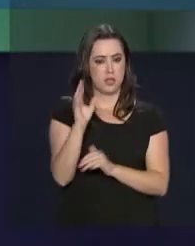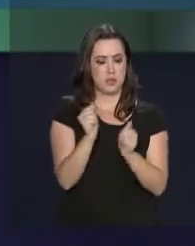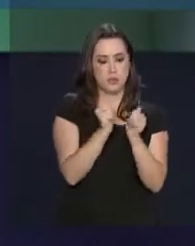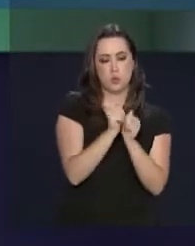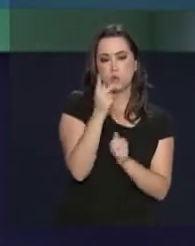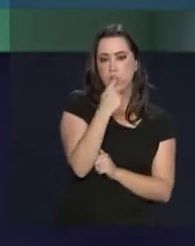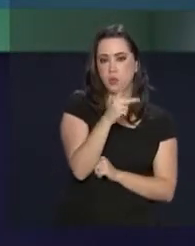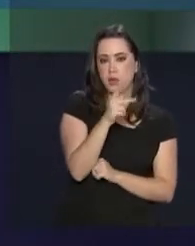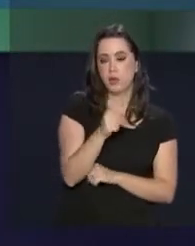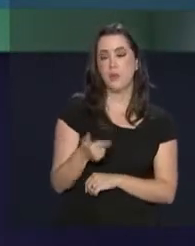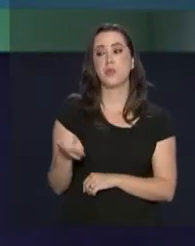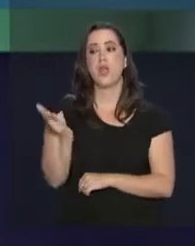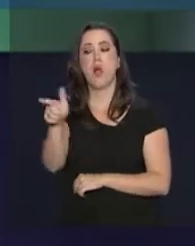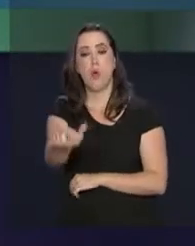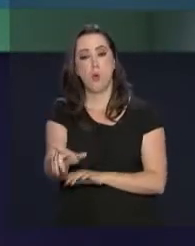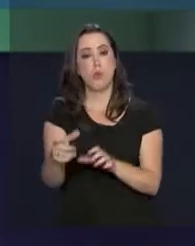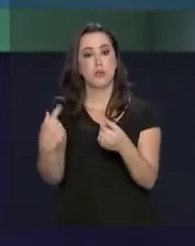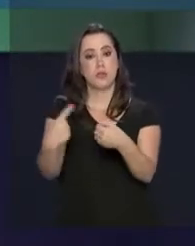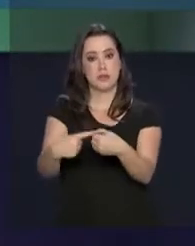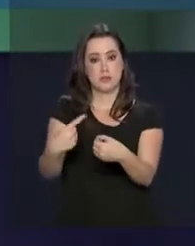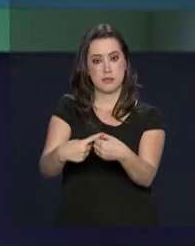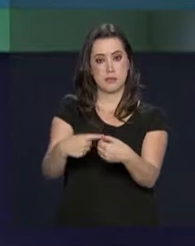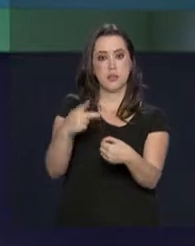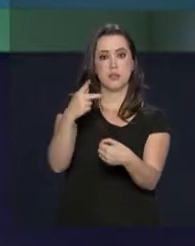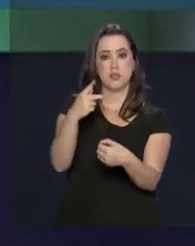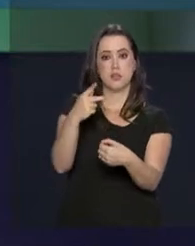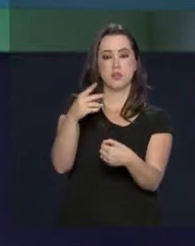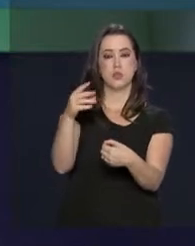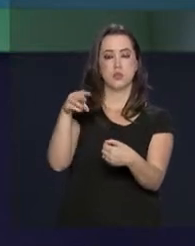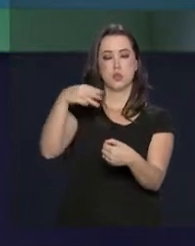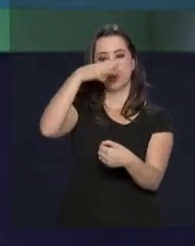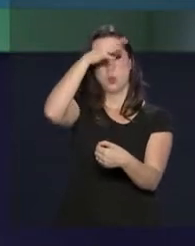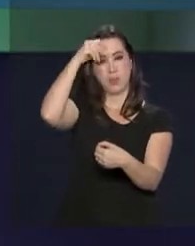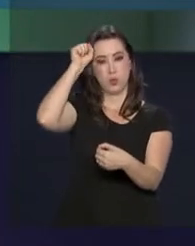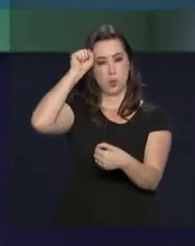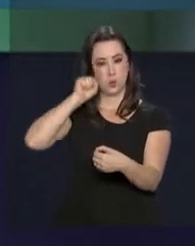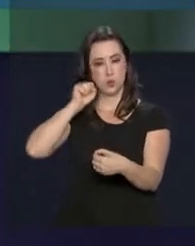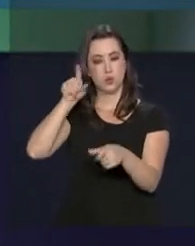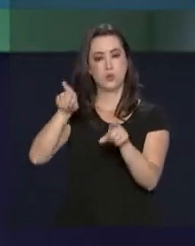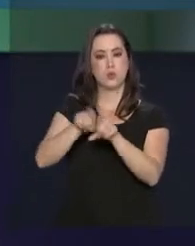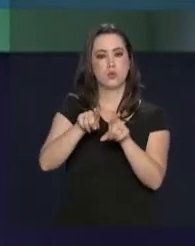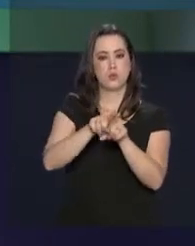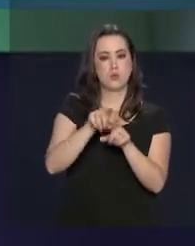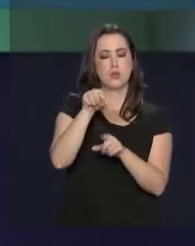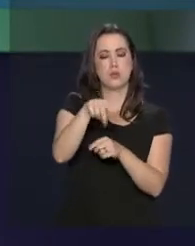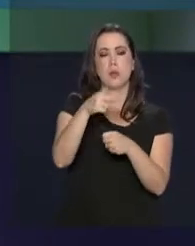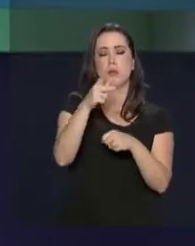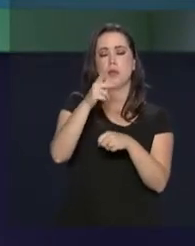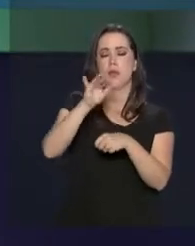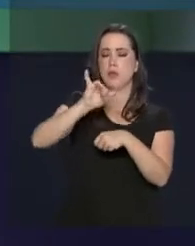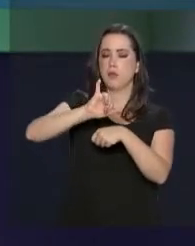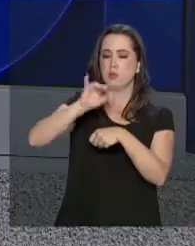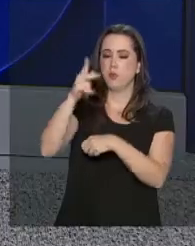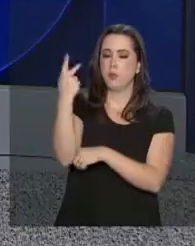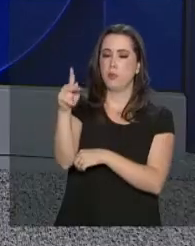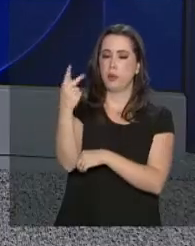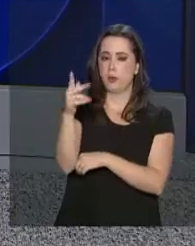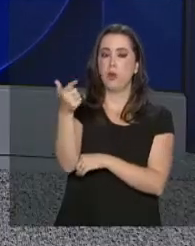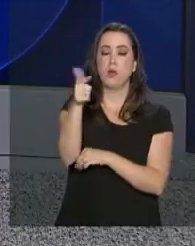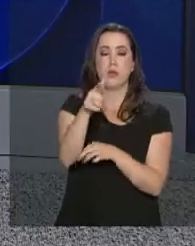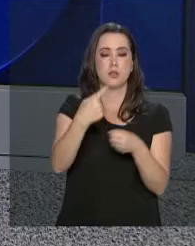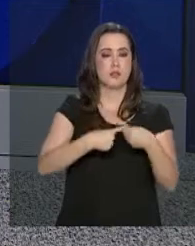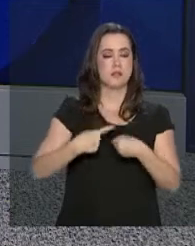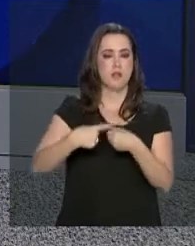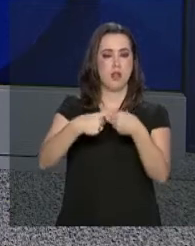Paraguai. A outra ponte vai ligar as cidades de Porto Murtinho, no Mato Grosso do Sul, e Camelo Peralta, no Paraguai. O